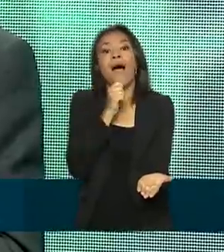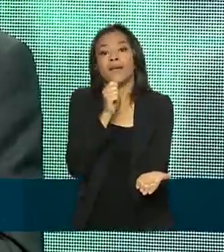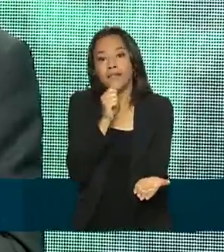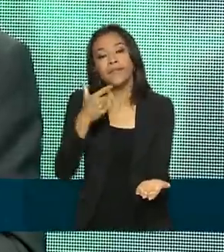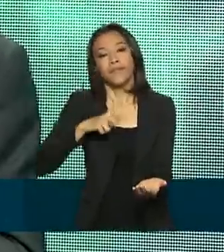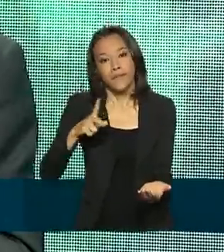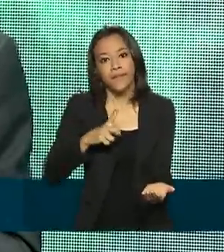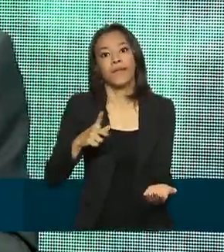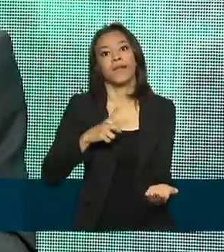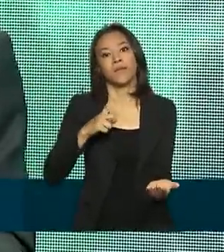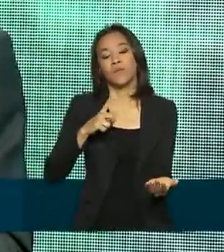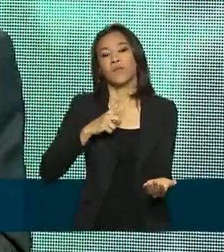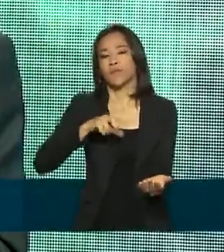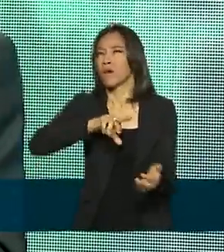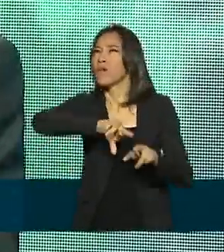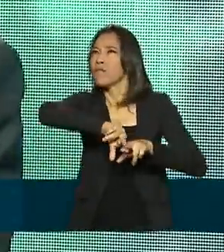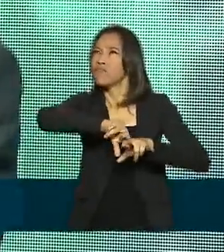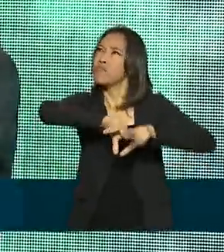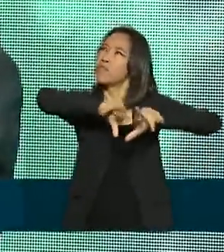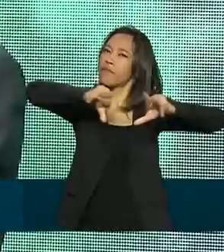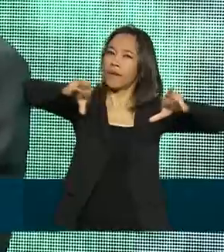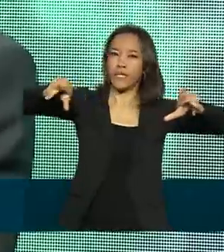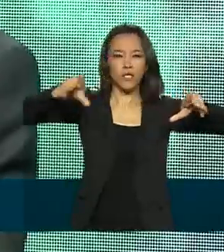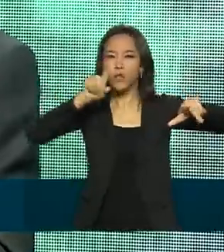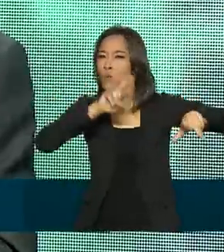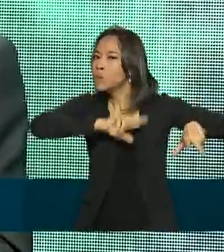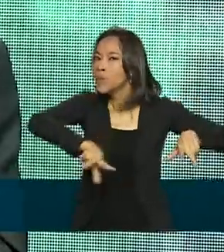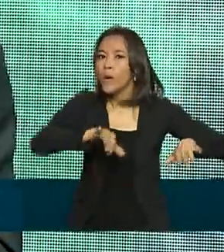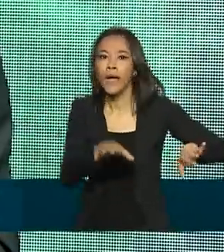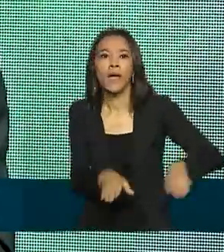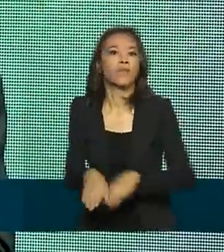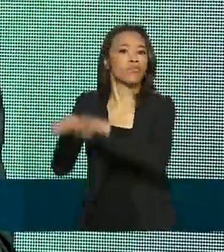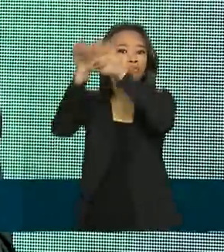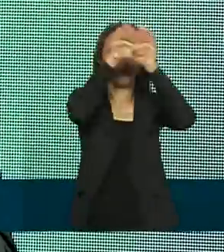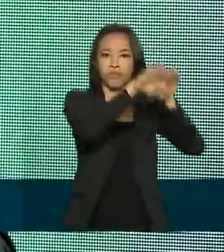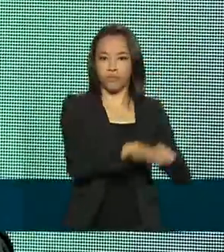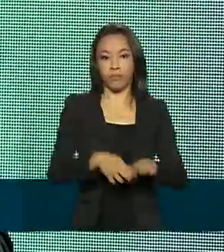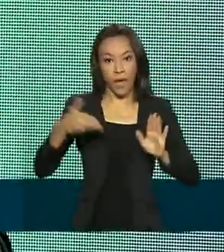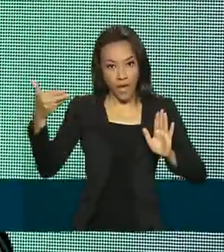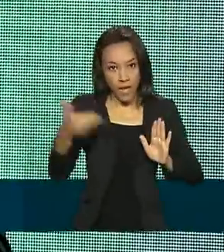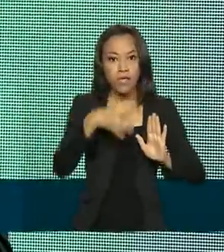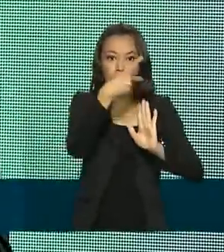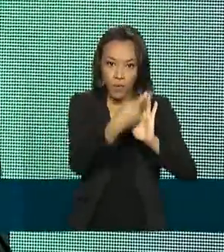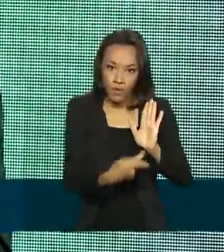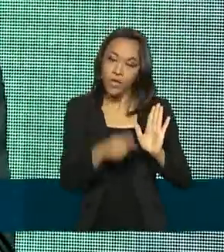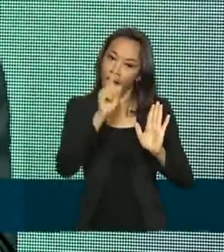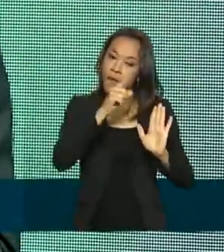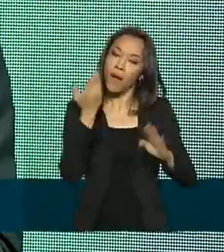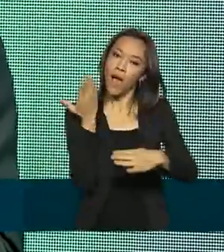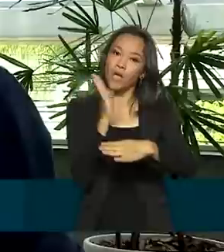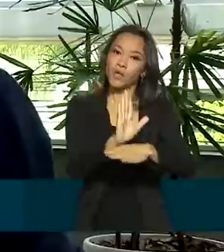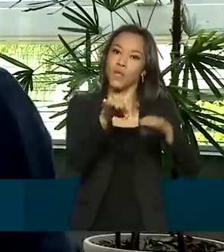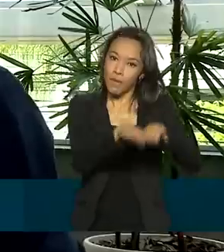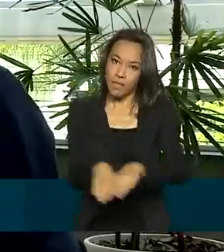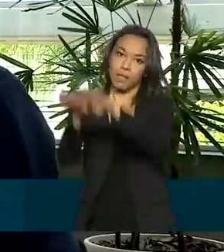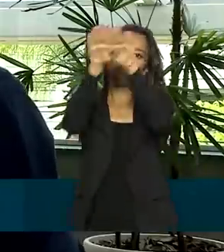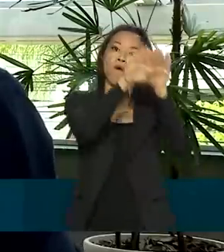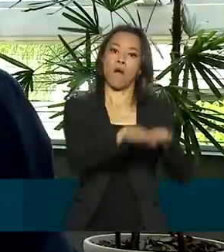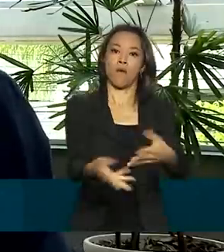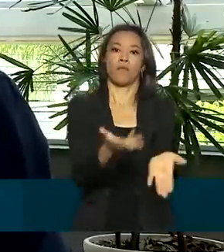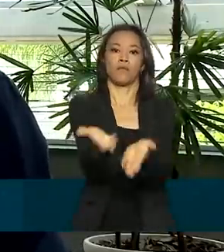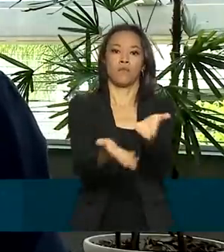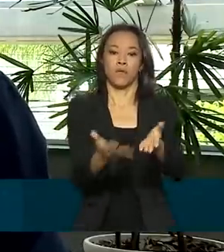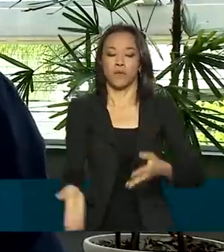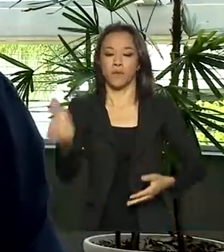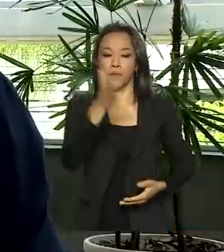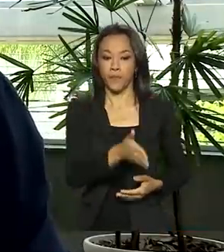nós carecemos de uma uniformização. Esse projeto vem para uniformizar o atendimento básico. Sem dúvida isso vai melhorar. O infarto